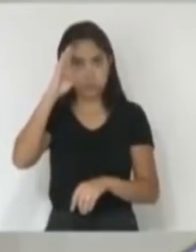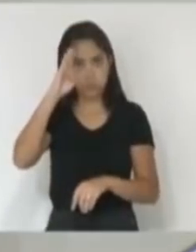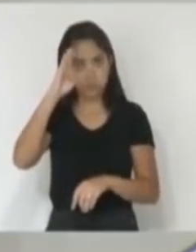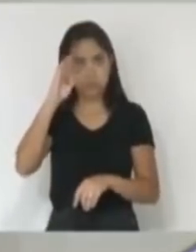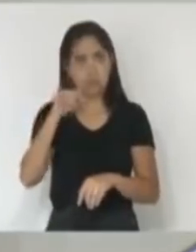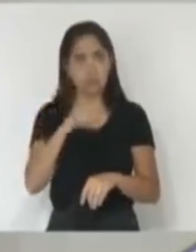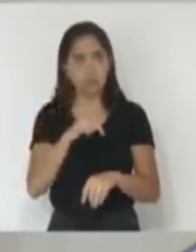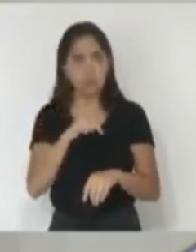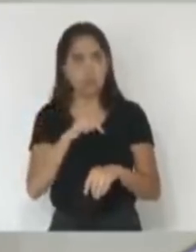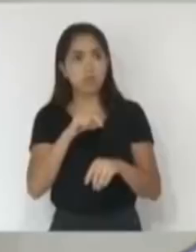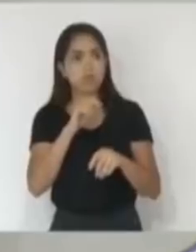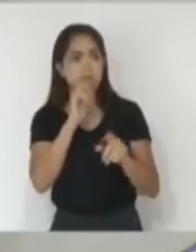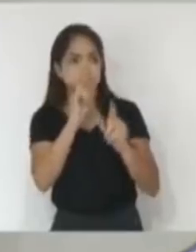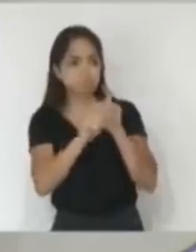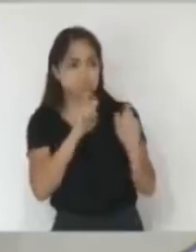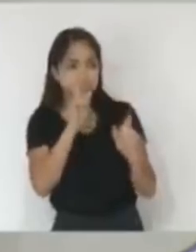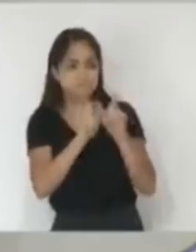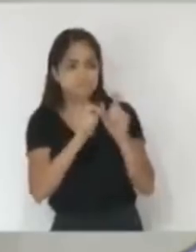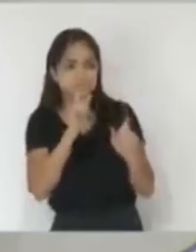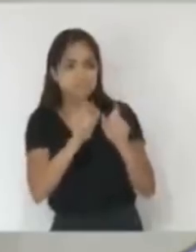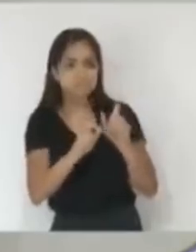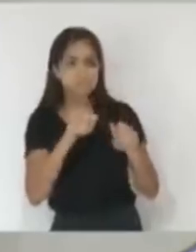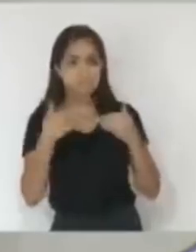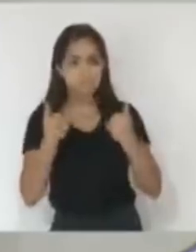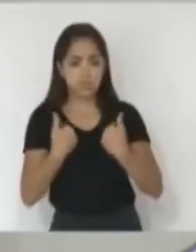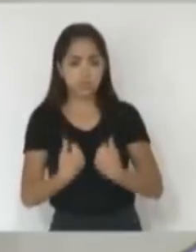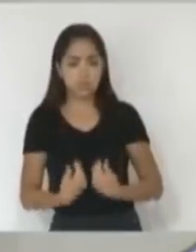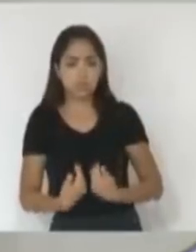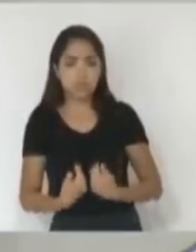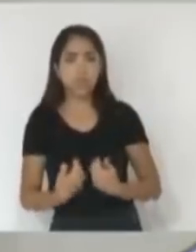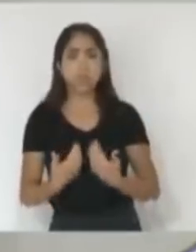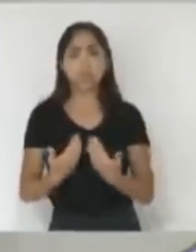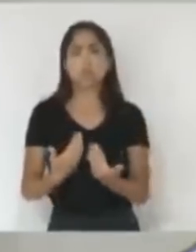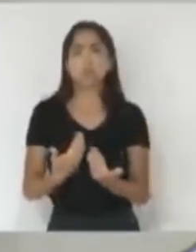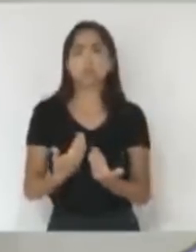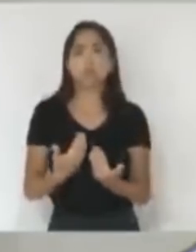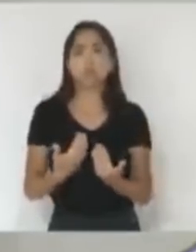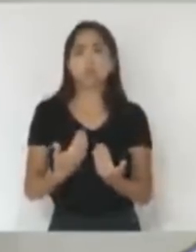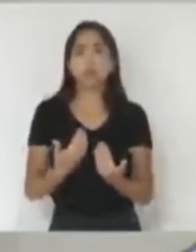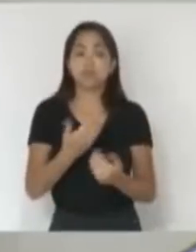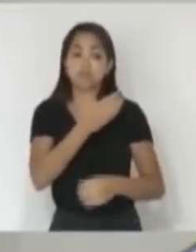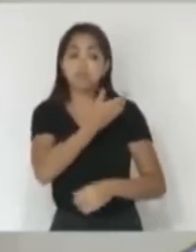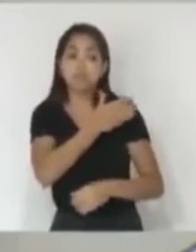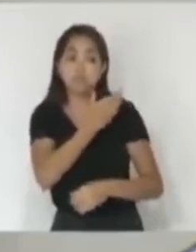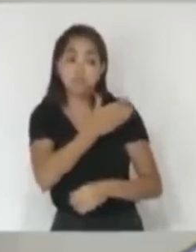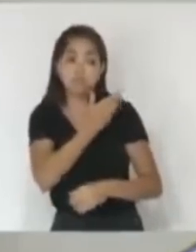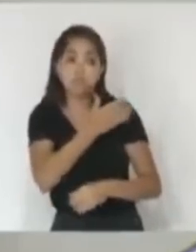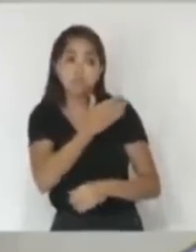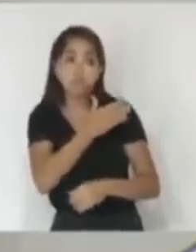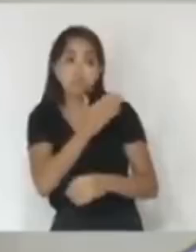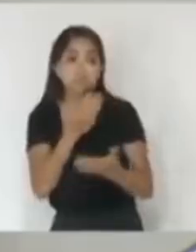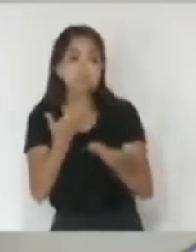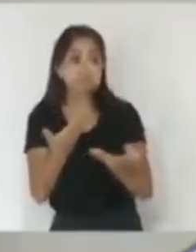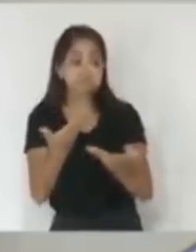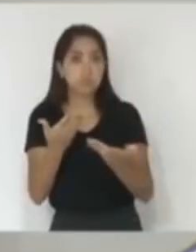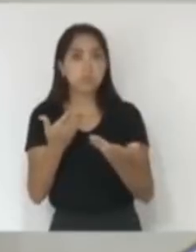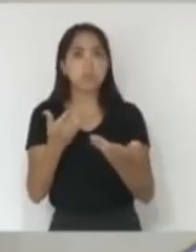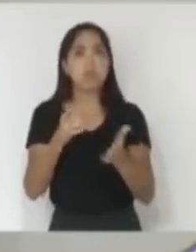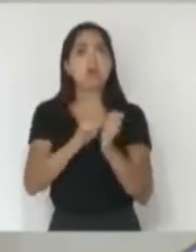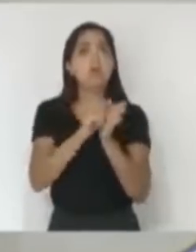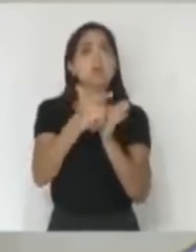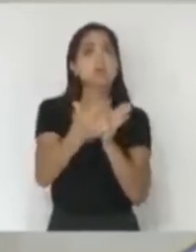deputada que usou decote. Por algum motivo, movido por algum tipo de preconceito, o jornal que escolheu